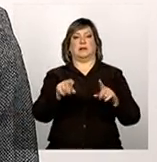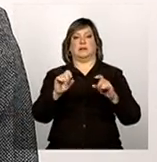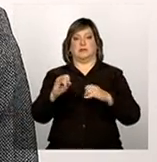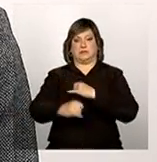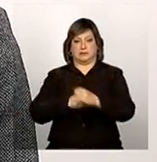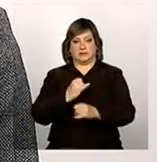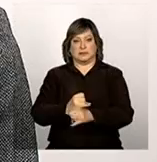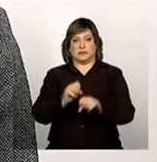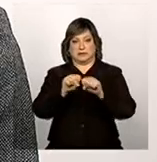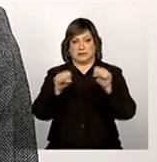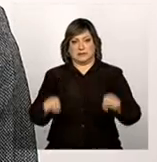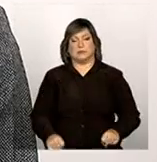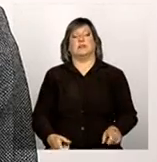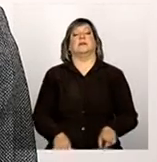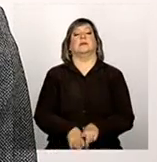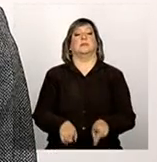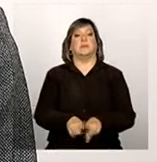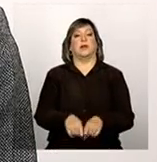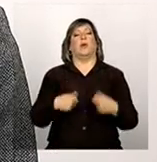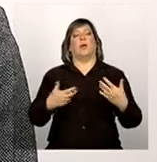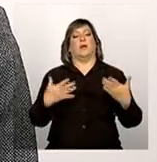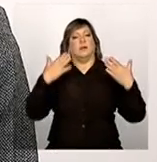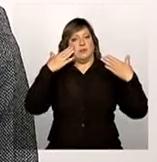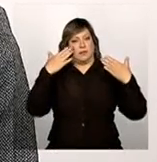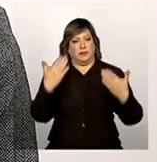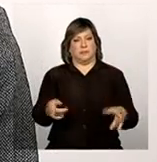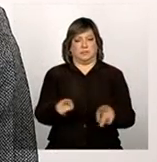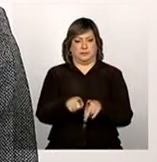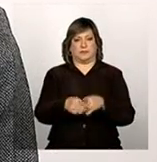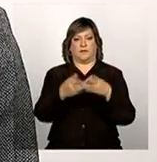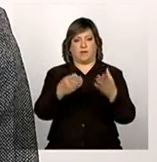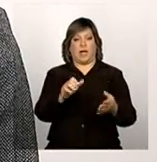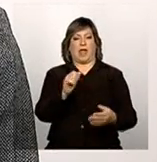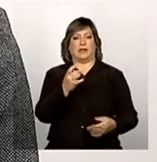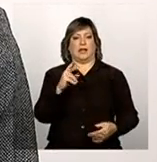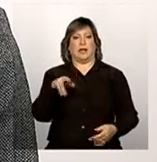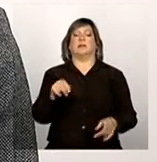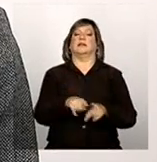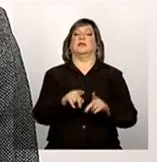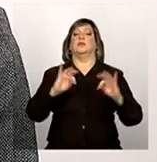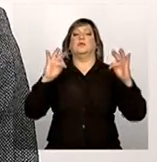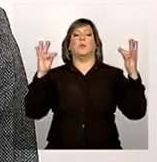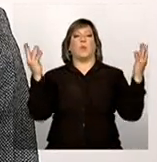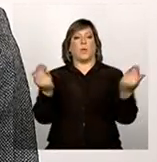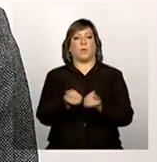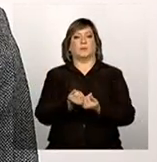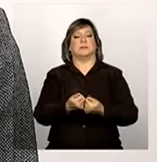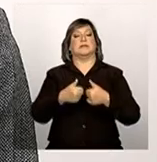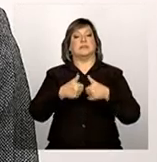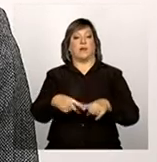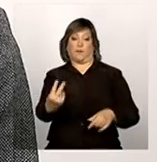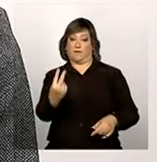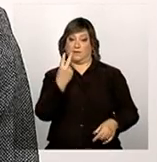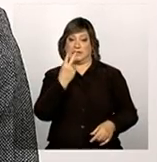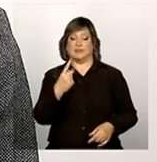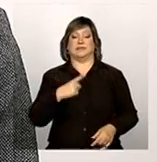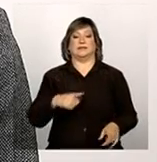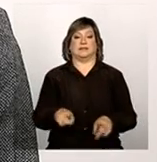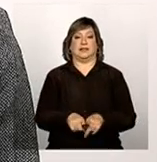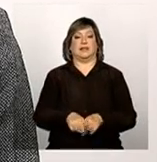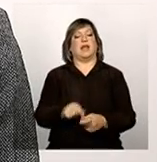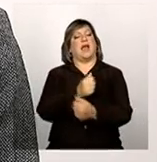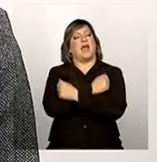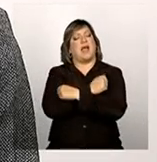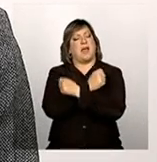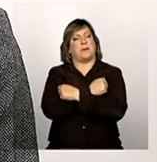No mais, queria também agradecer a você, Adriana, agradecer a todos que estão nos assistindo. Um grande